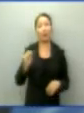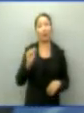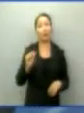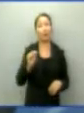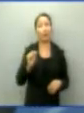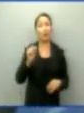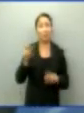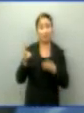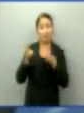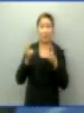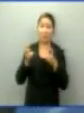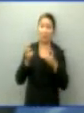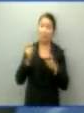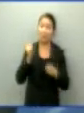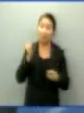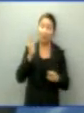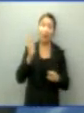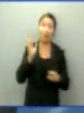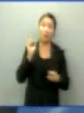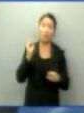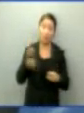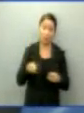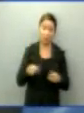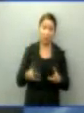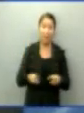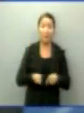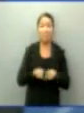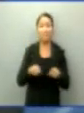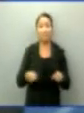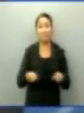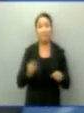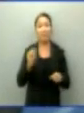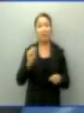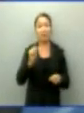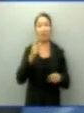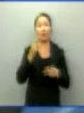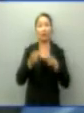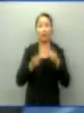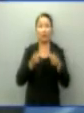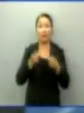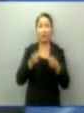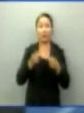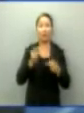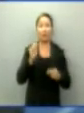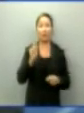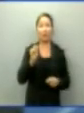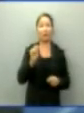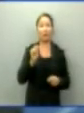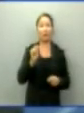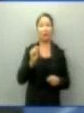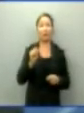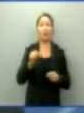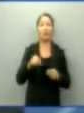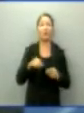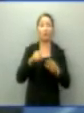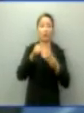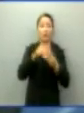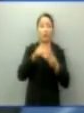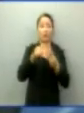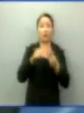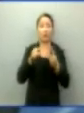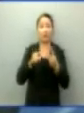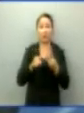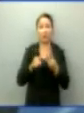pelo que a gente tem visto. Mas eu quero usar parte do ICMS que essas grandes trades estão